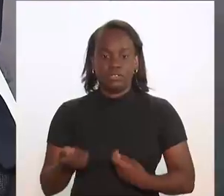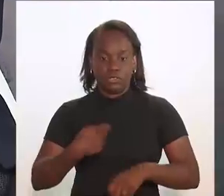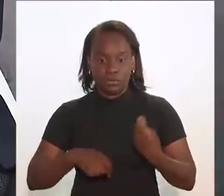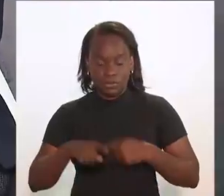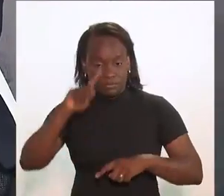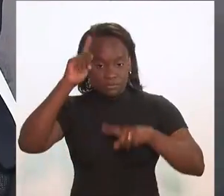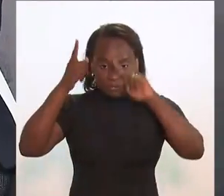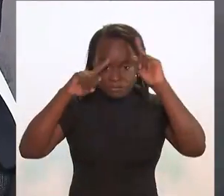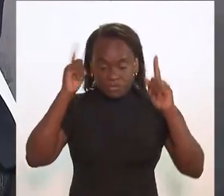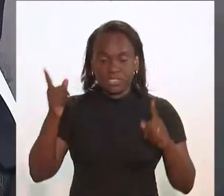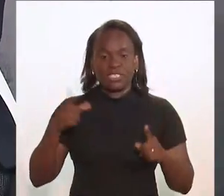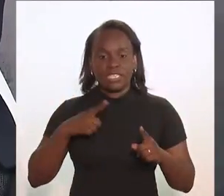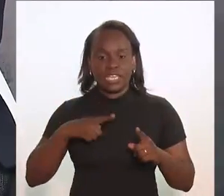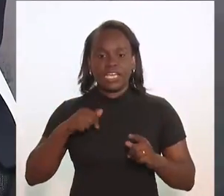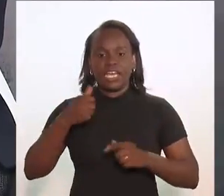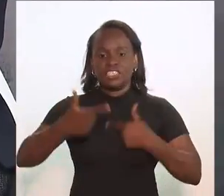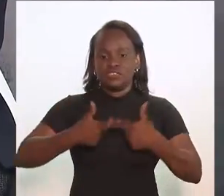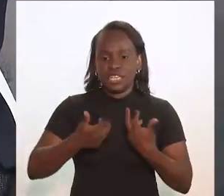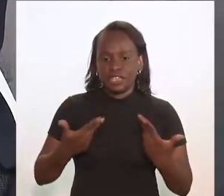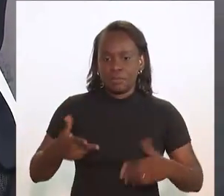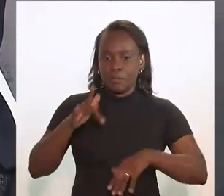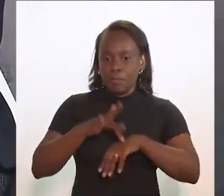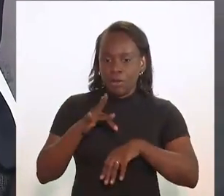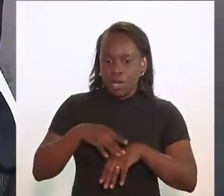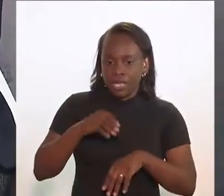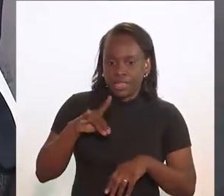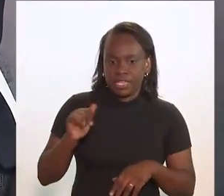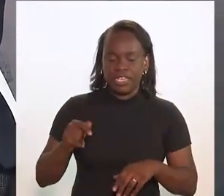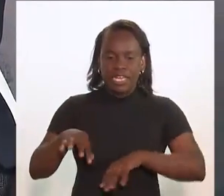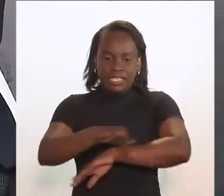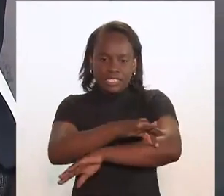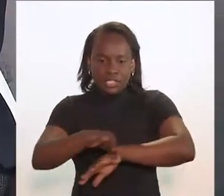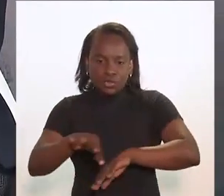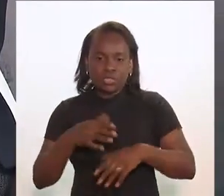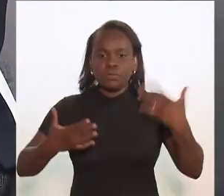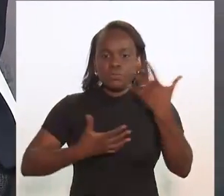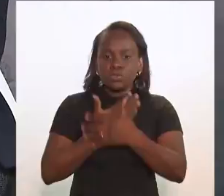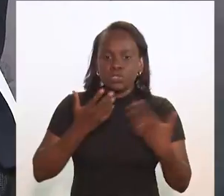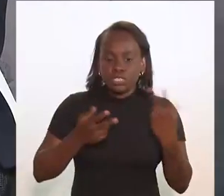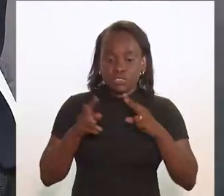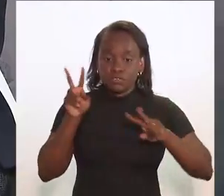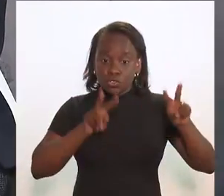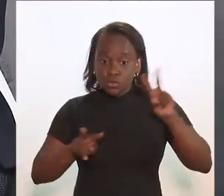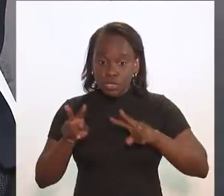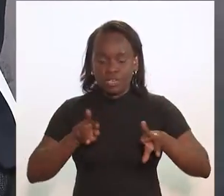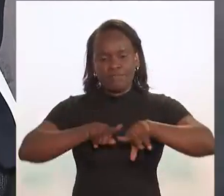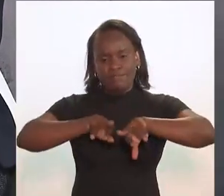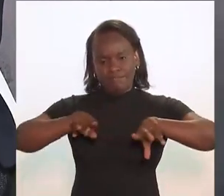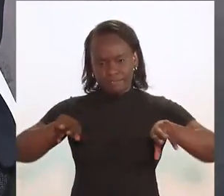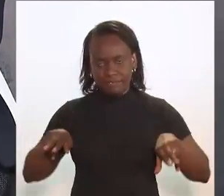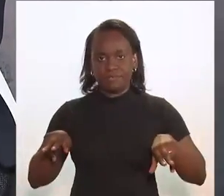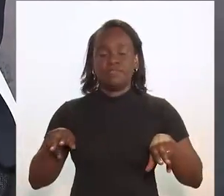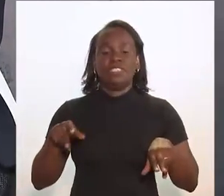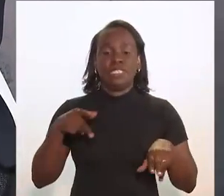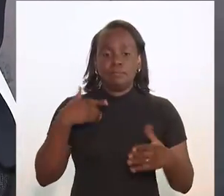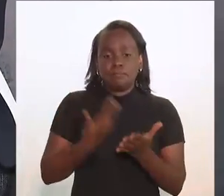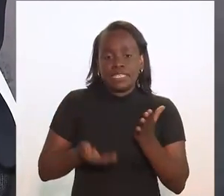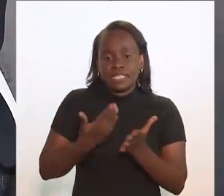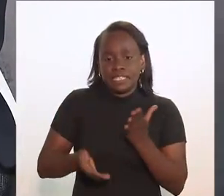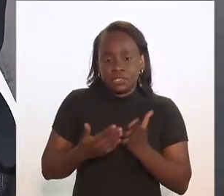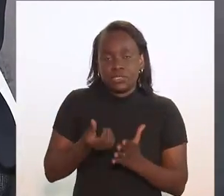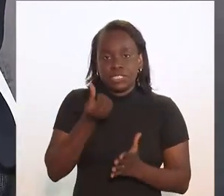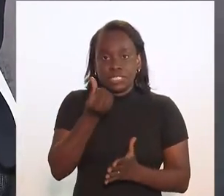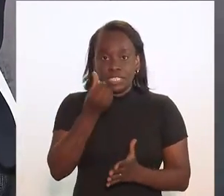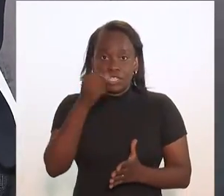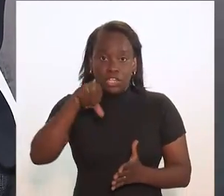A economia criativa, que compreende atividades como moda, arquitetura, música, audiovisual, dentre outros, teve uma